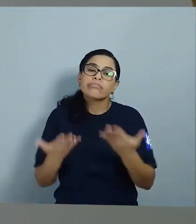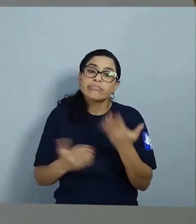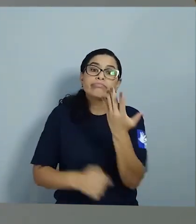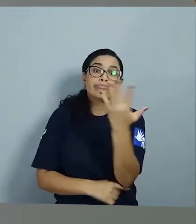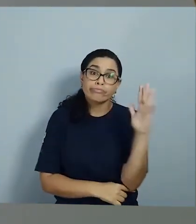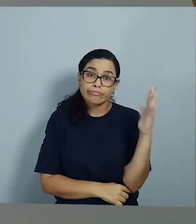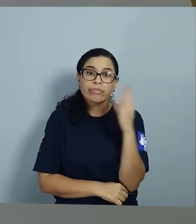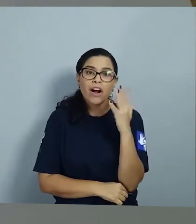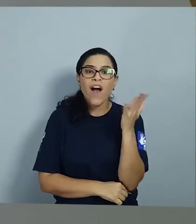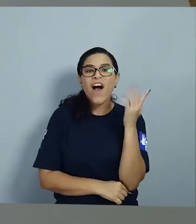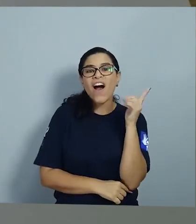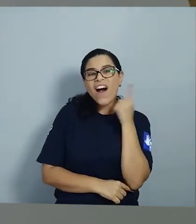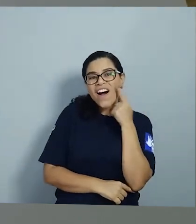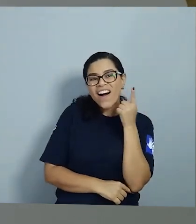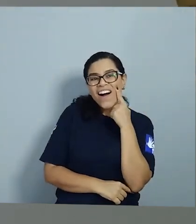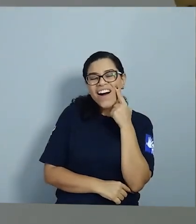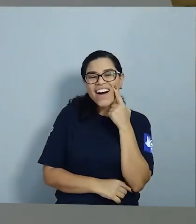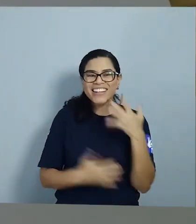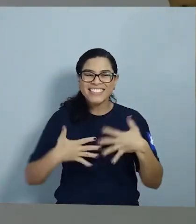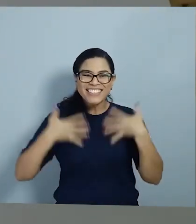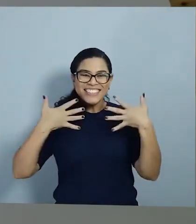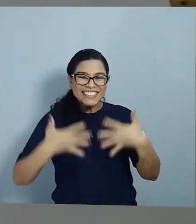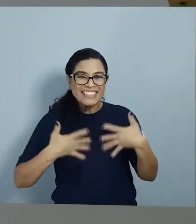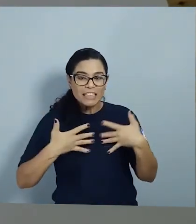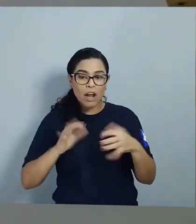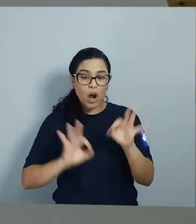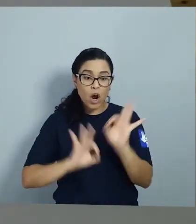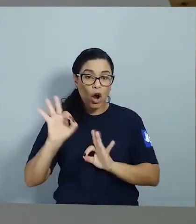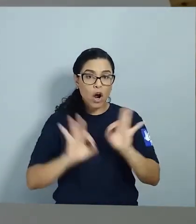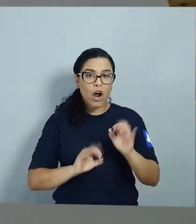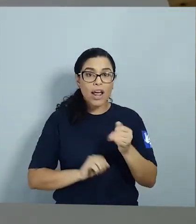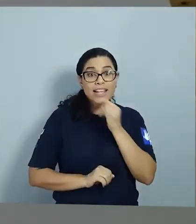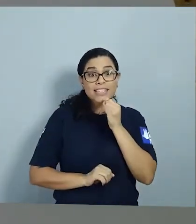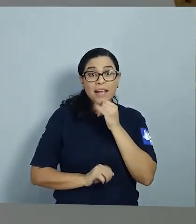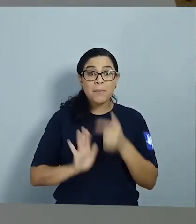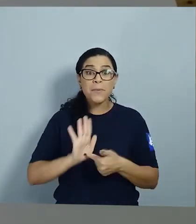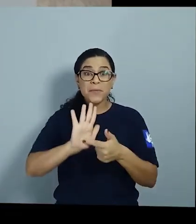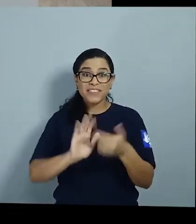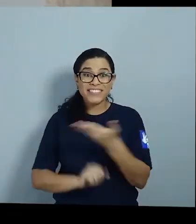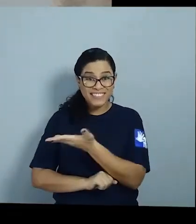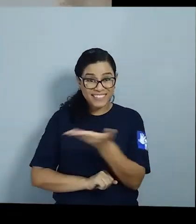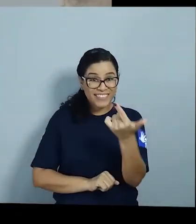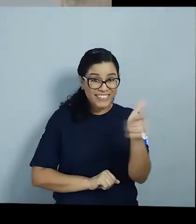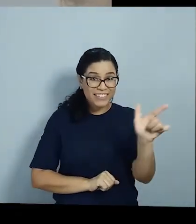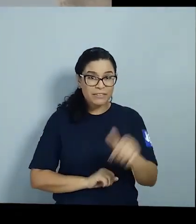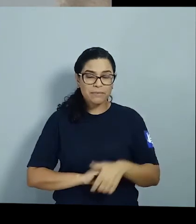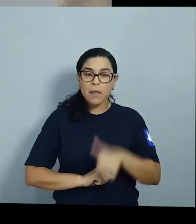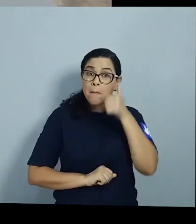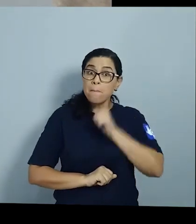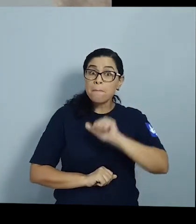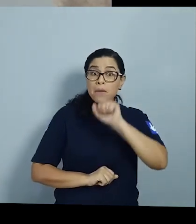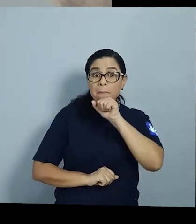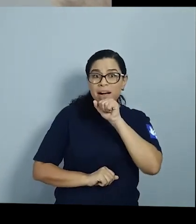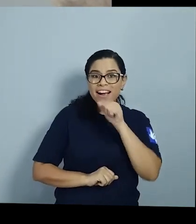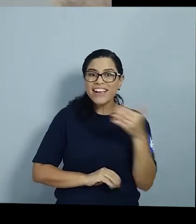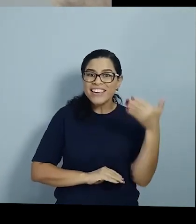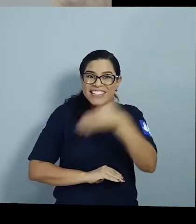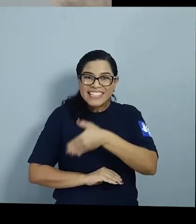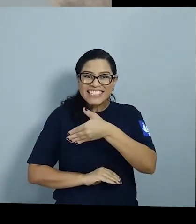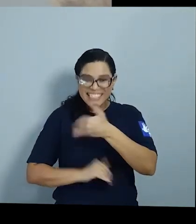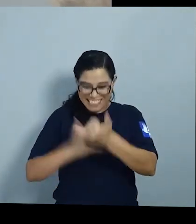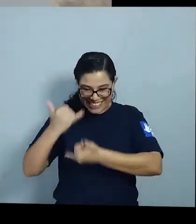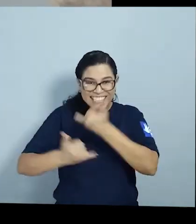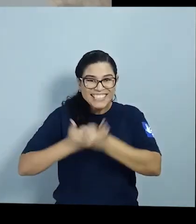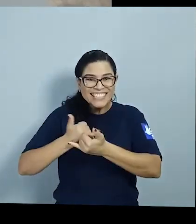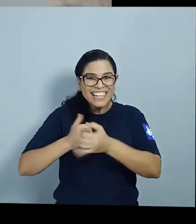divertido brincar de montar as coisas Vou mostrar outros exemplos Até a minha mãe entrou na brincadeira